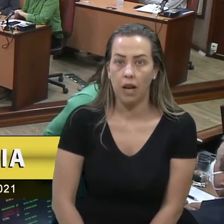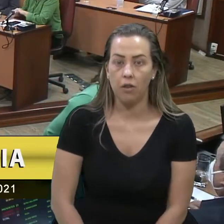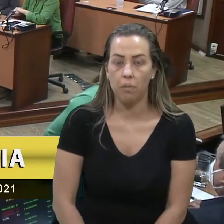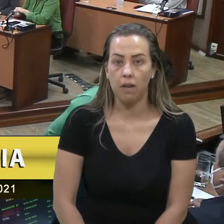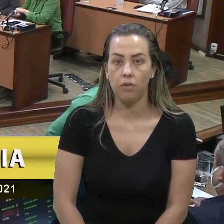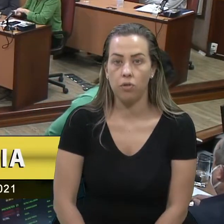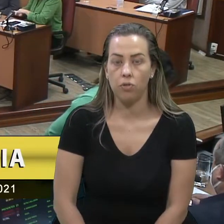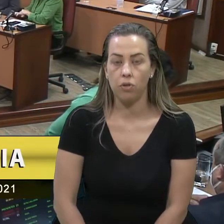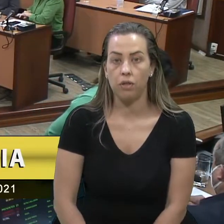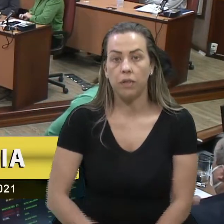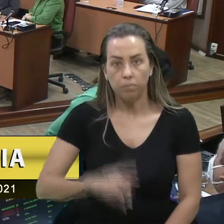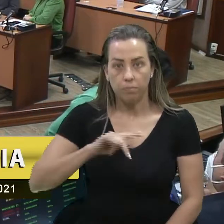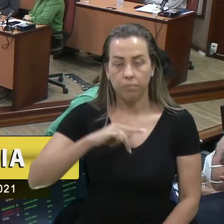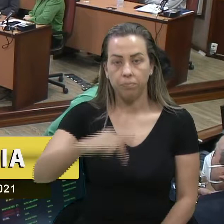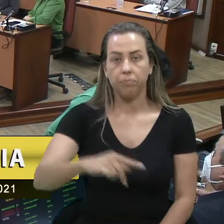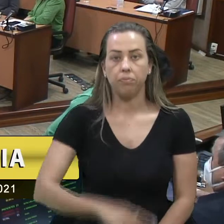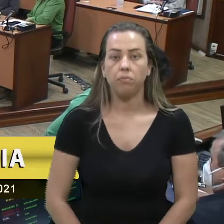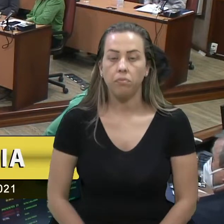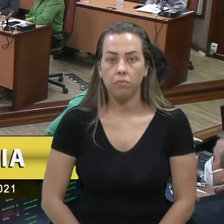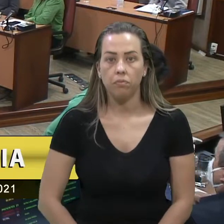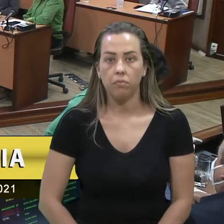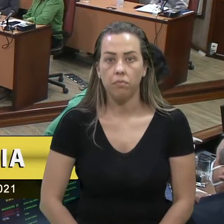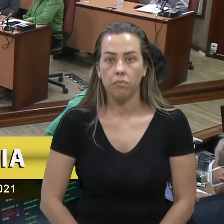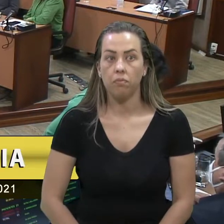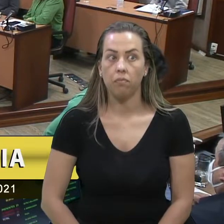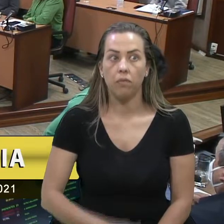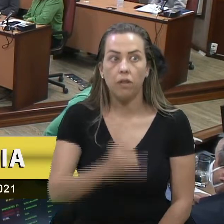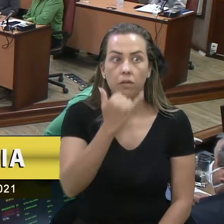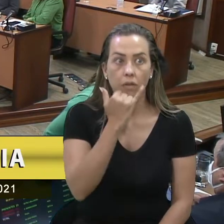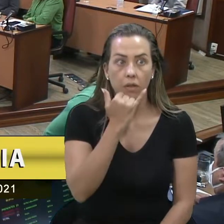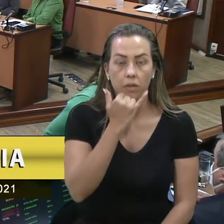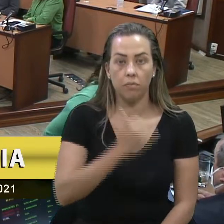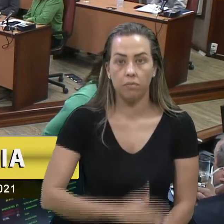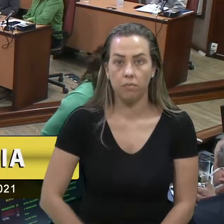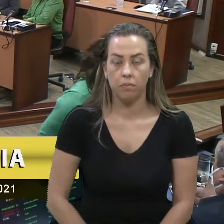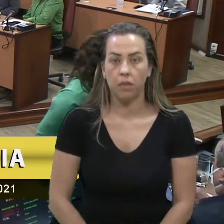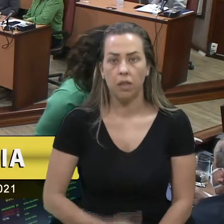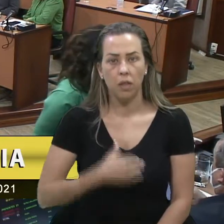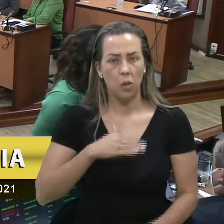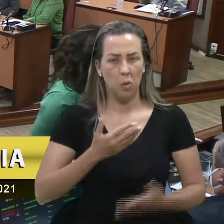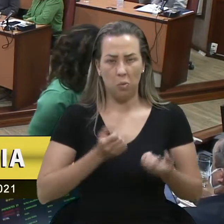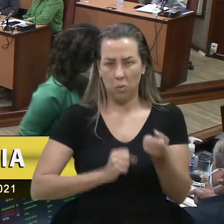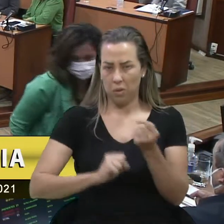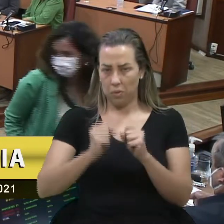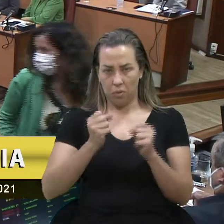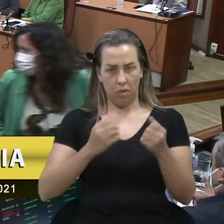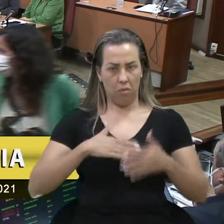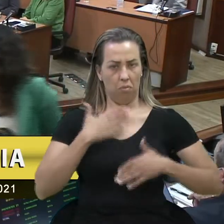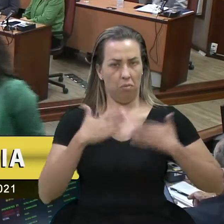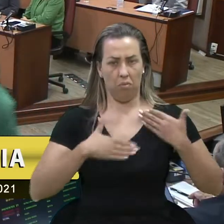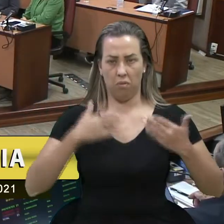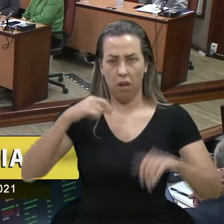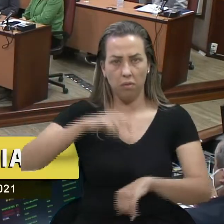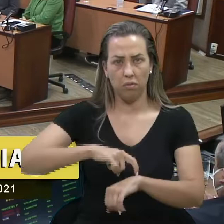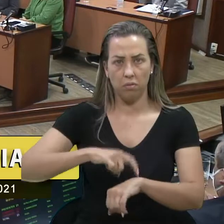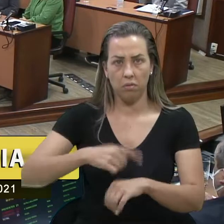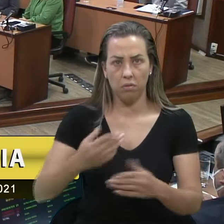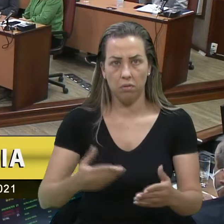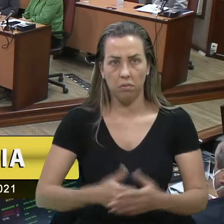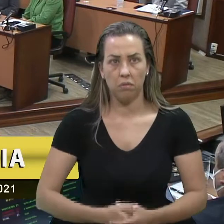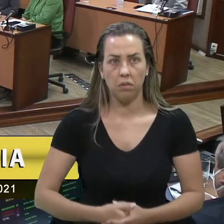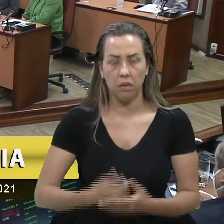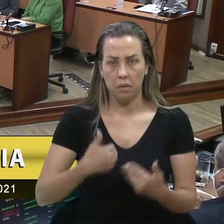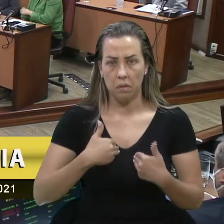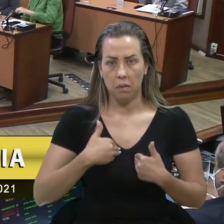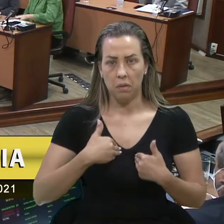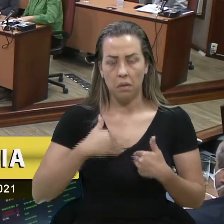Sr. Presidente, confesso que estou meio assustado nessa sessão. Para mim